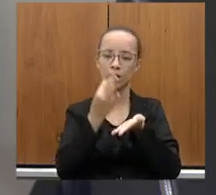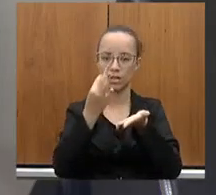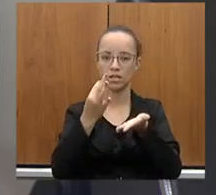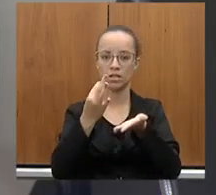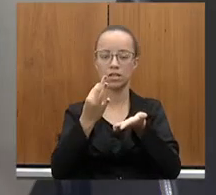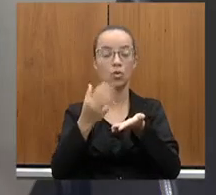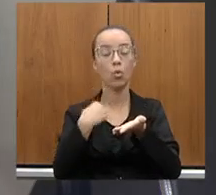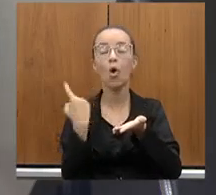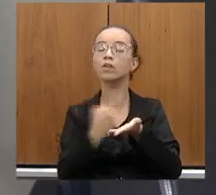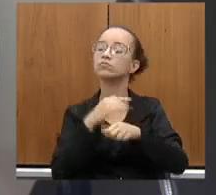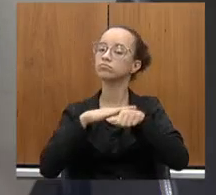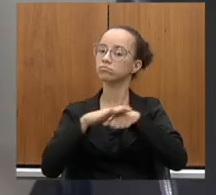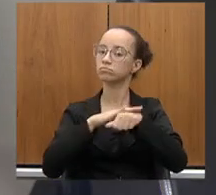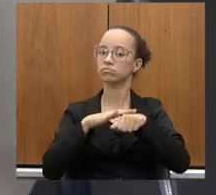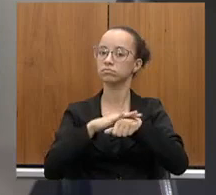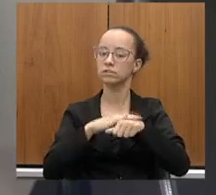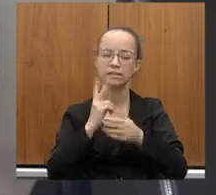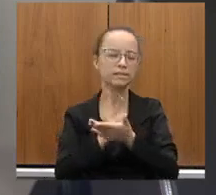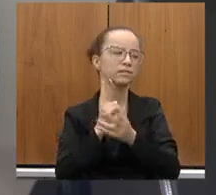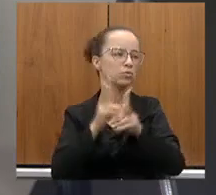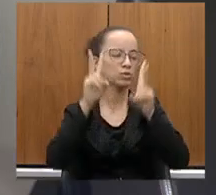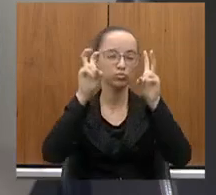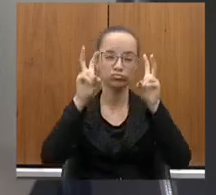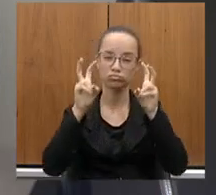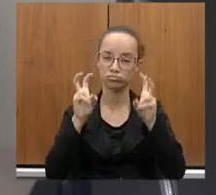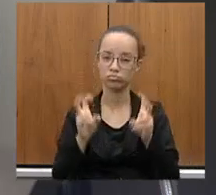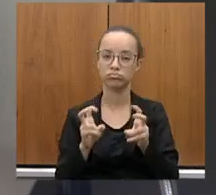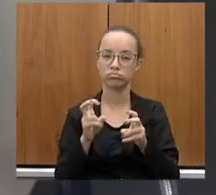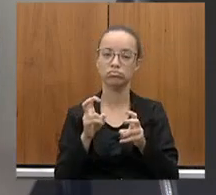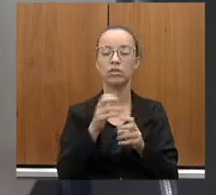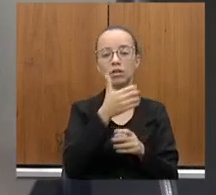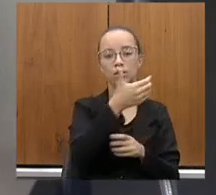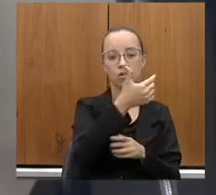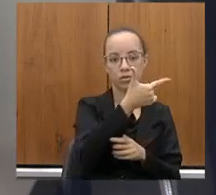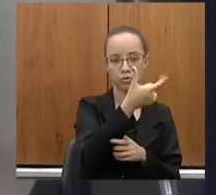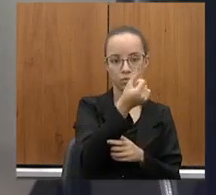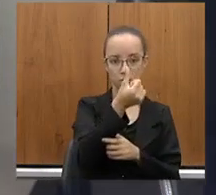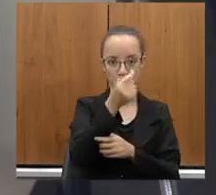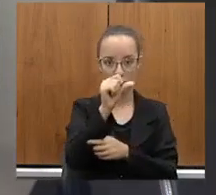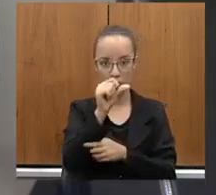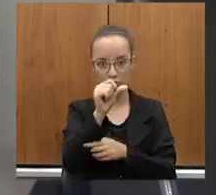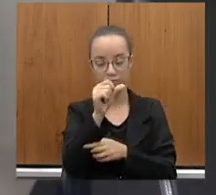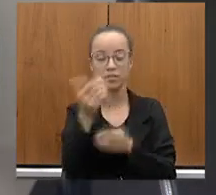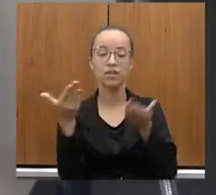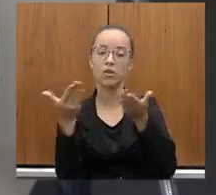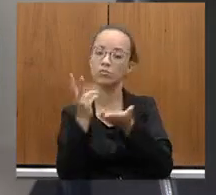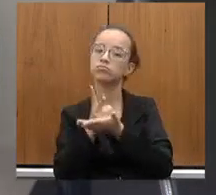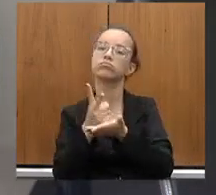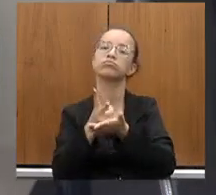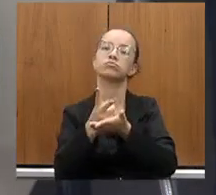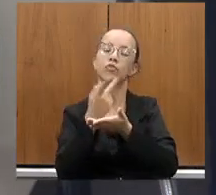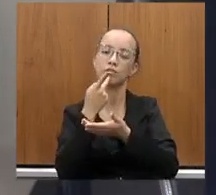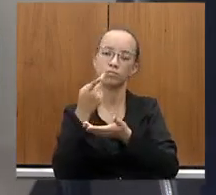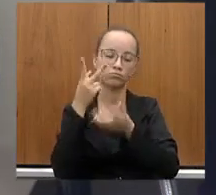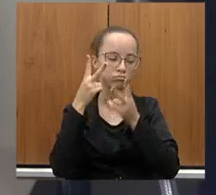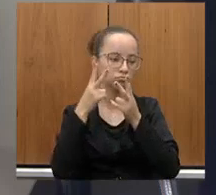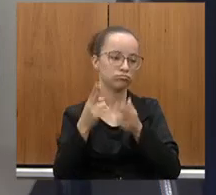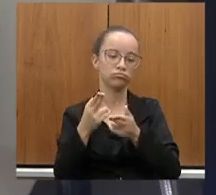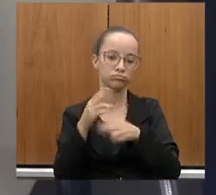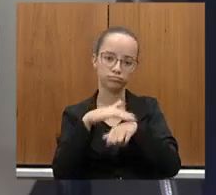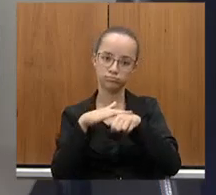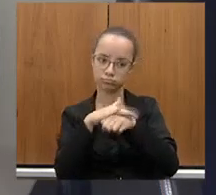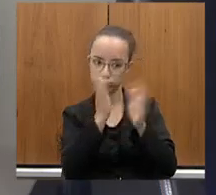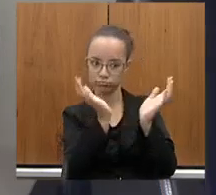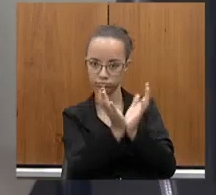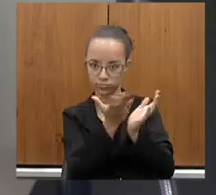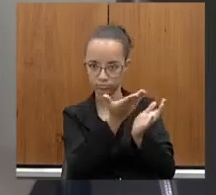assuntos em todas as Assembleias Fiscaliza, desde 2019, e vou tratar do mesmo assunto aqui com o senhor e toda